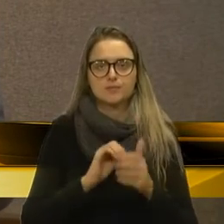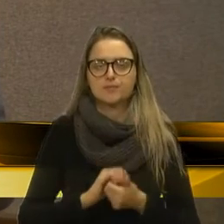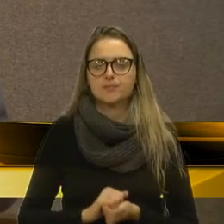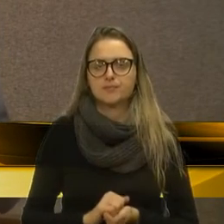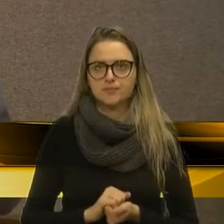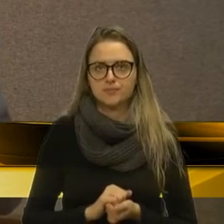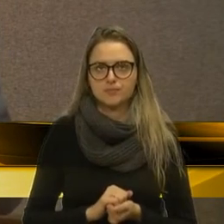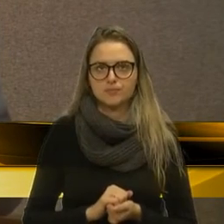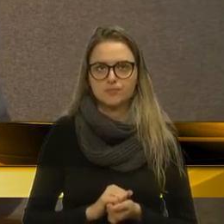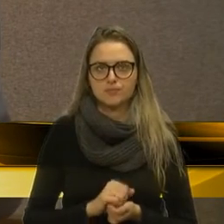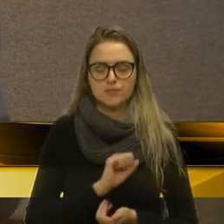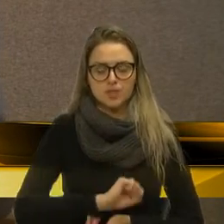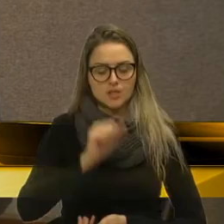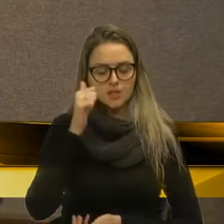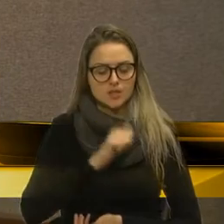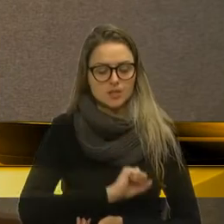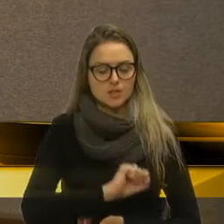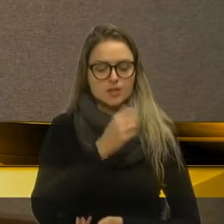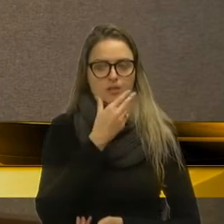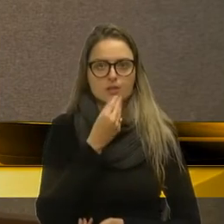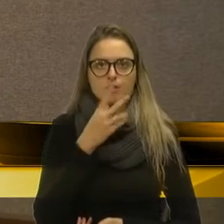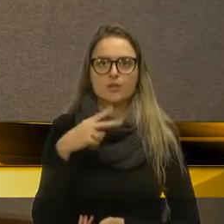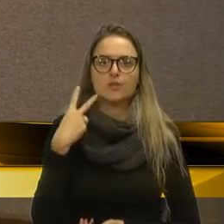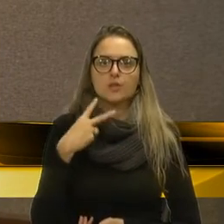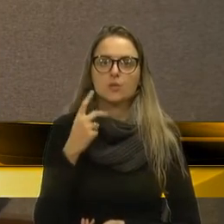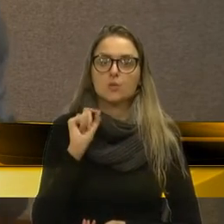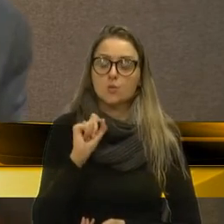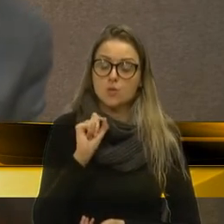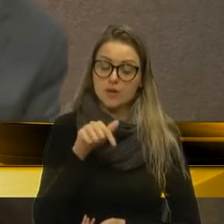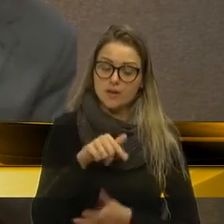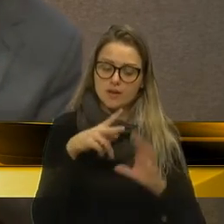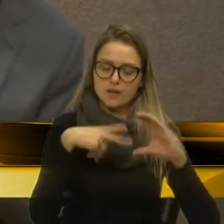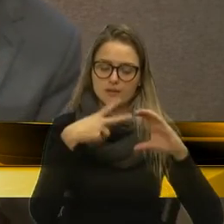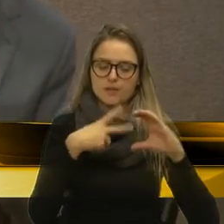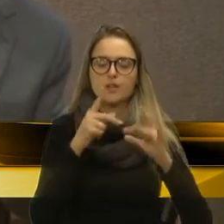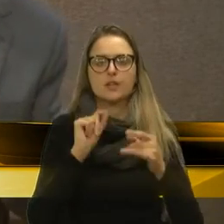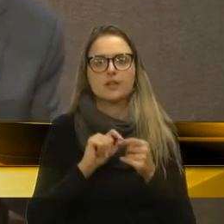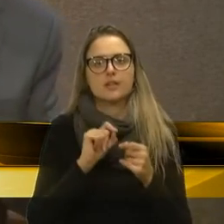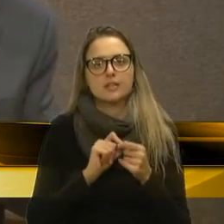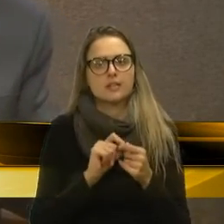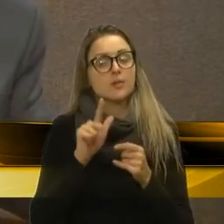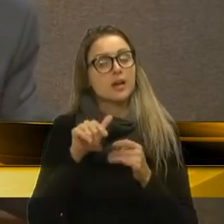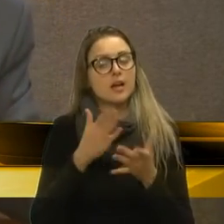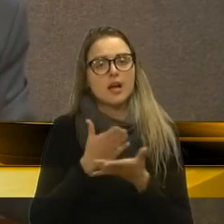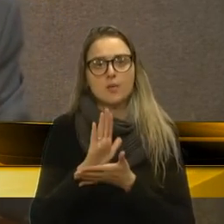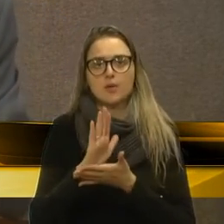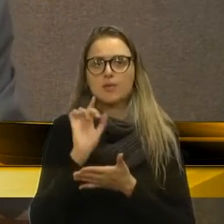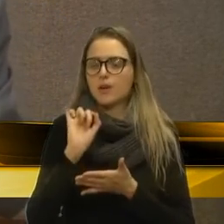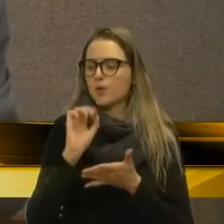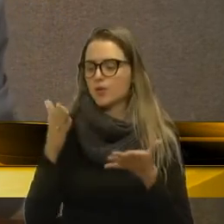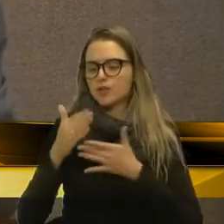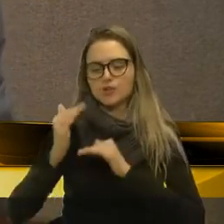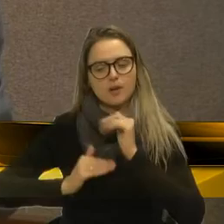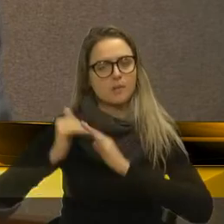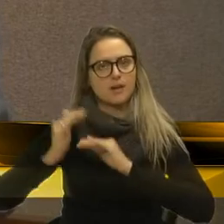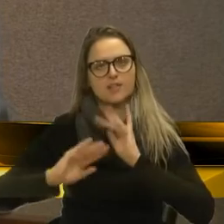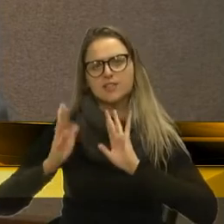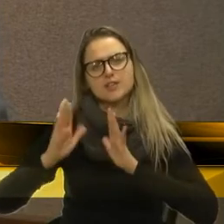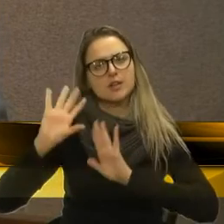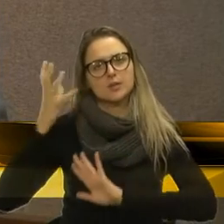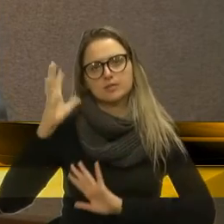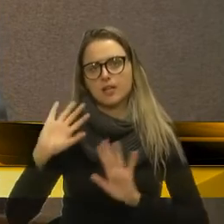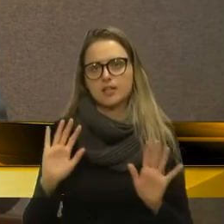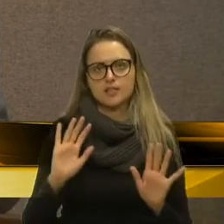Então, senhoras e senhores vereadores, o que esta casa está fazendo é aprovar aquilo que na prática já acontece.